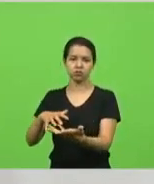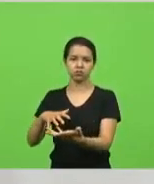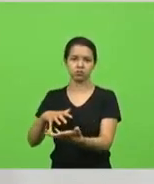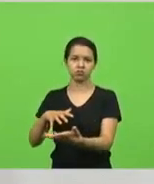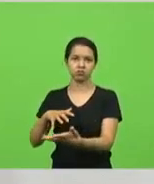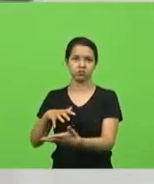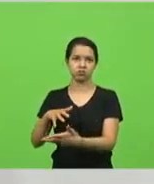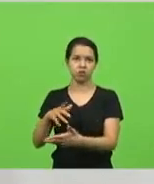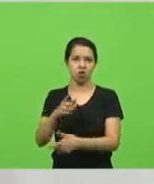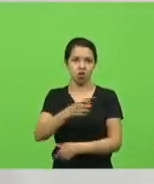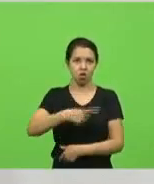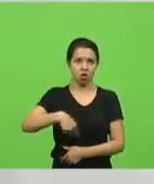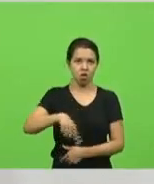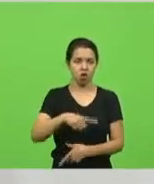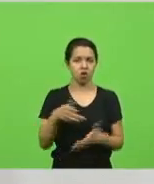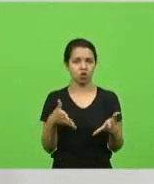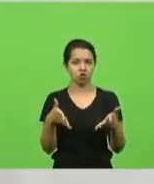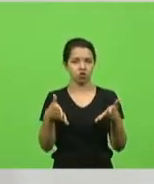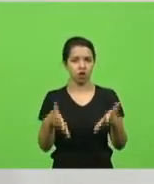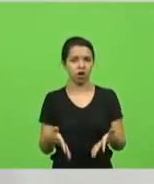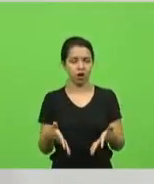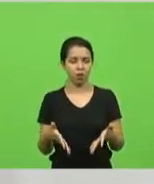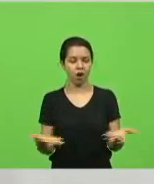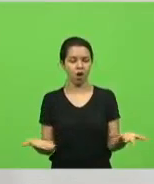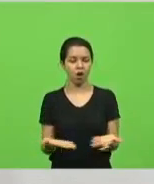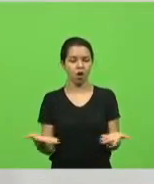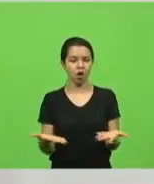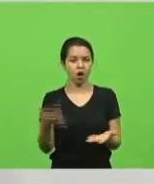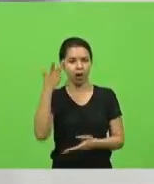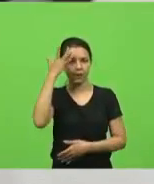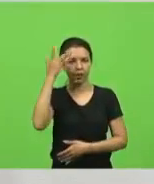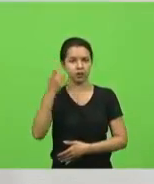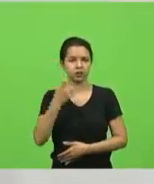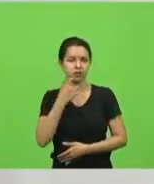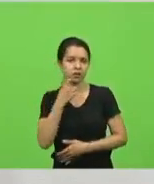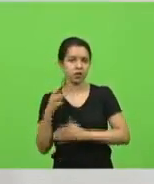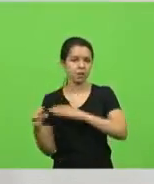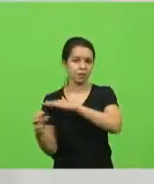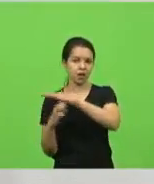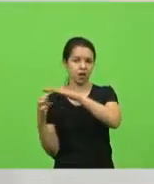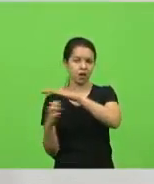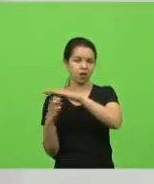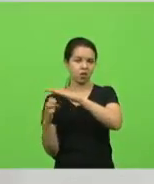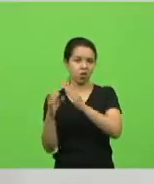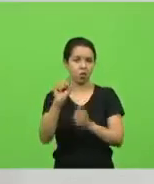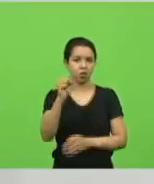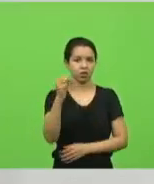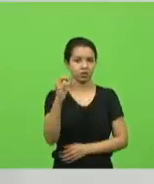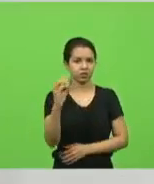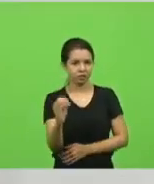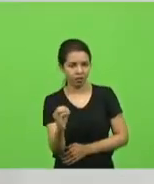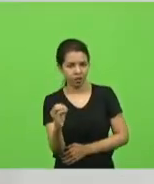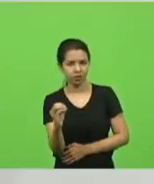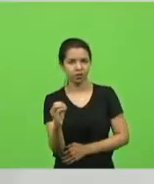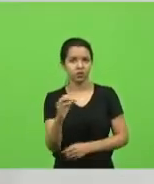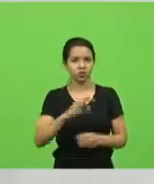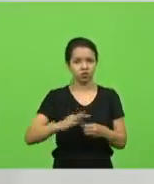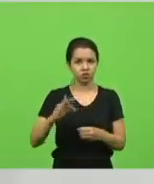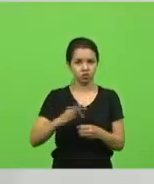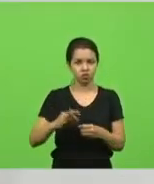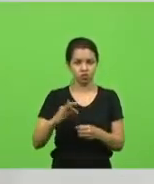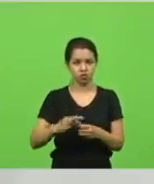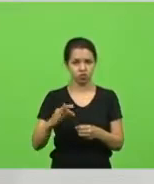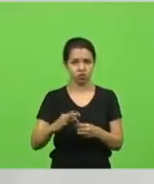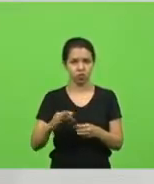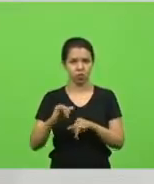E nós estamos chegando aqui na sexta-feira agora. E os empresários e essas 80 instituições que se manifestaram contra o